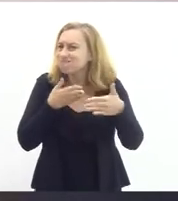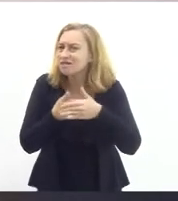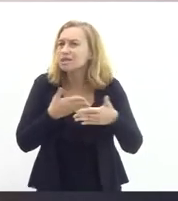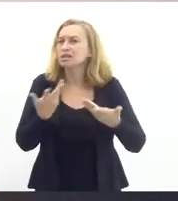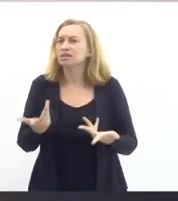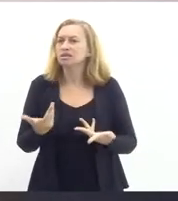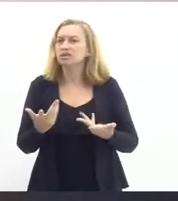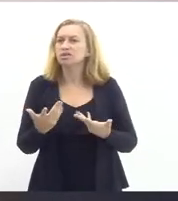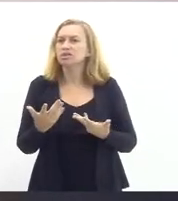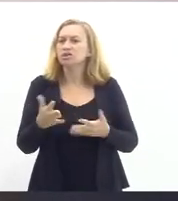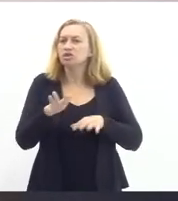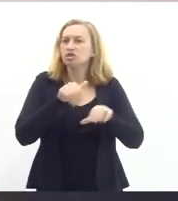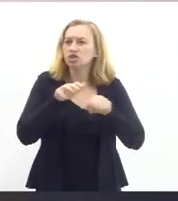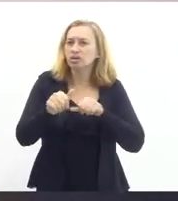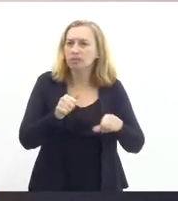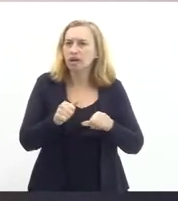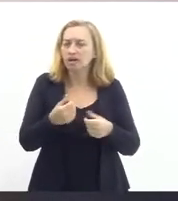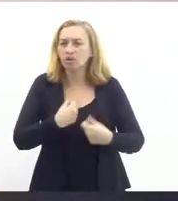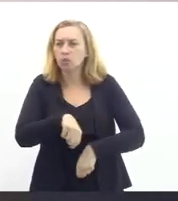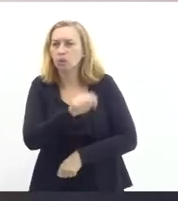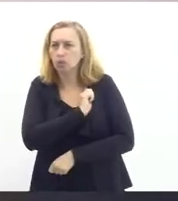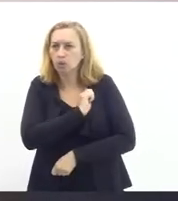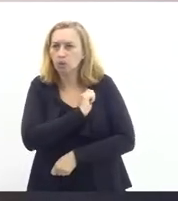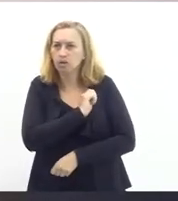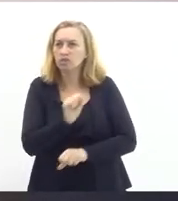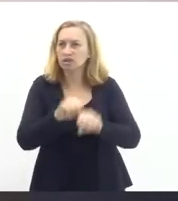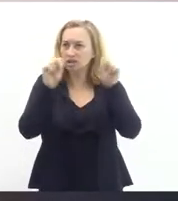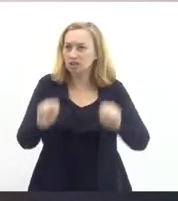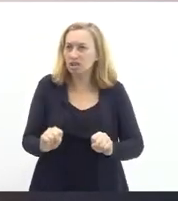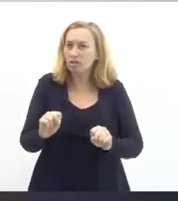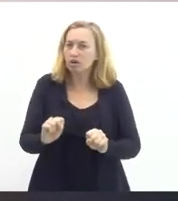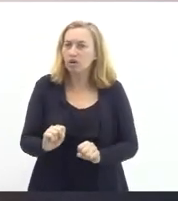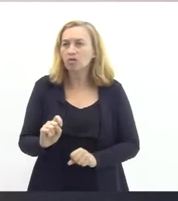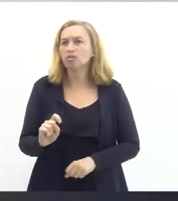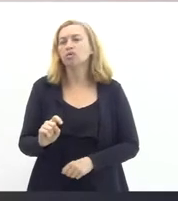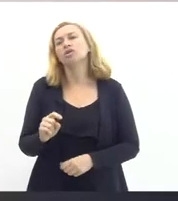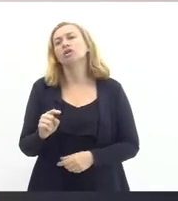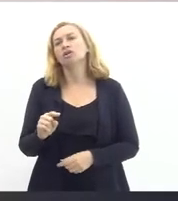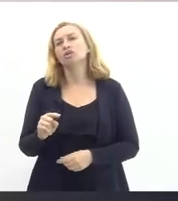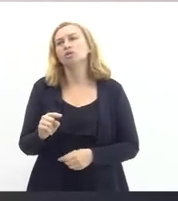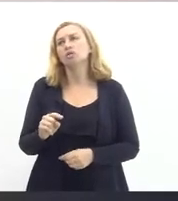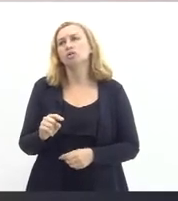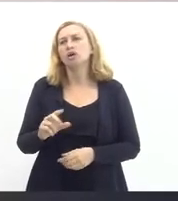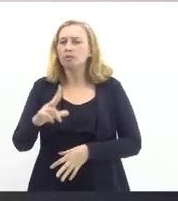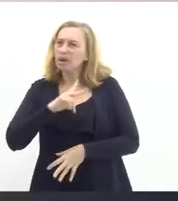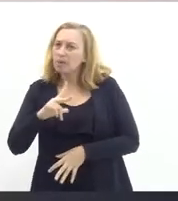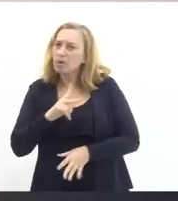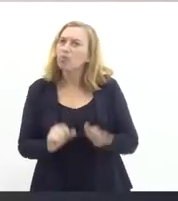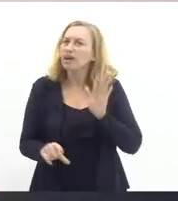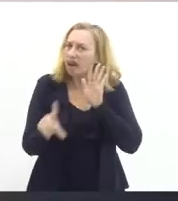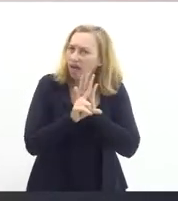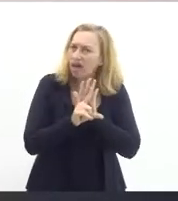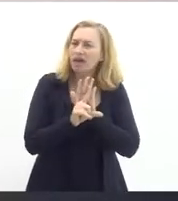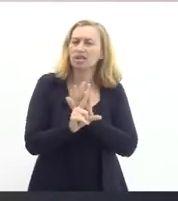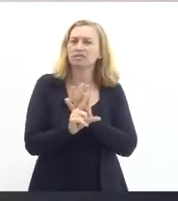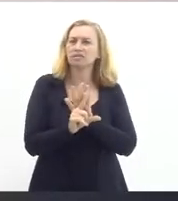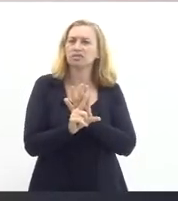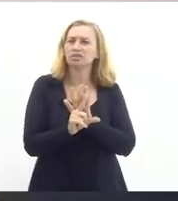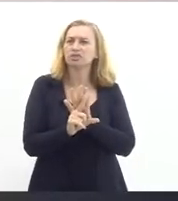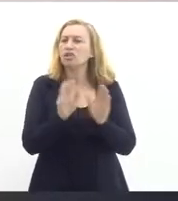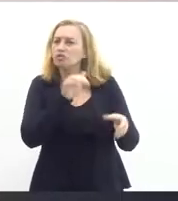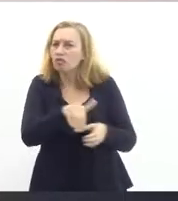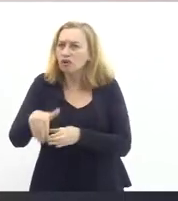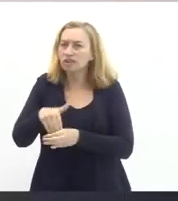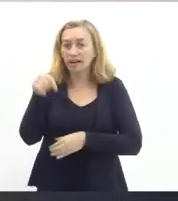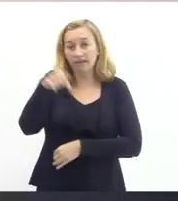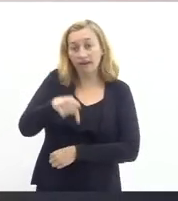pelo chamado regime de recuperação fiscal, por um lado, pela própria legislação que foi votada